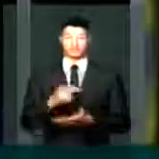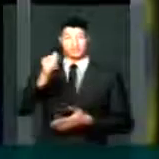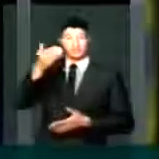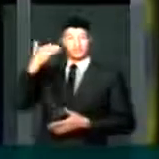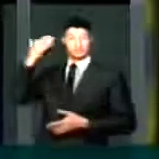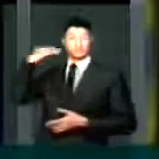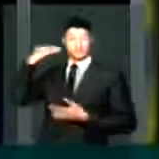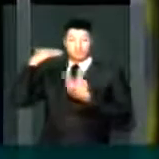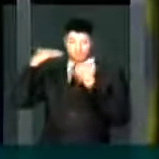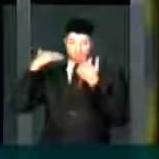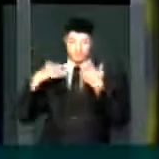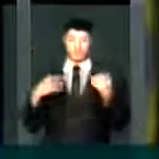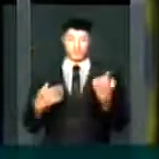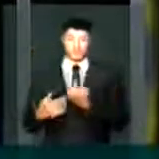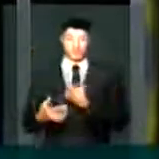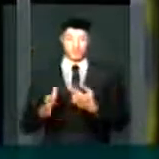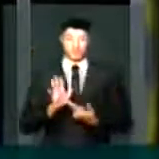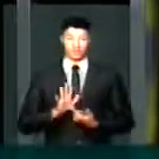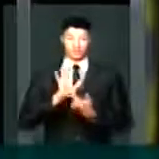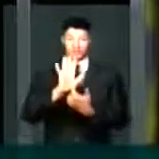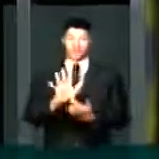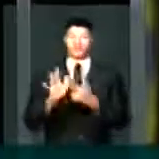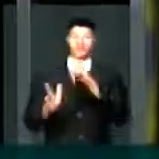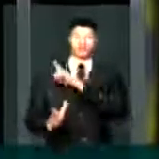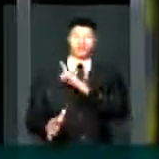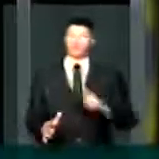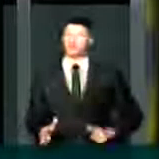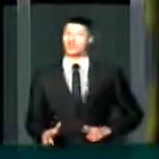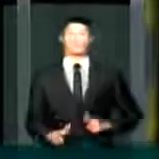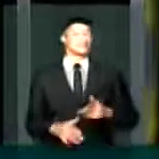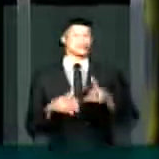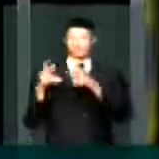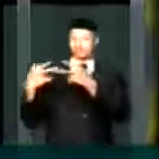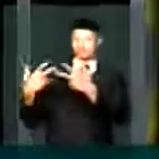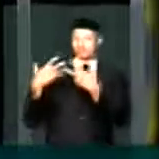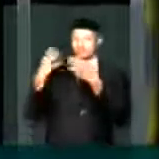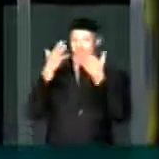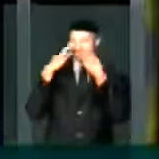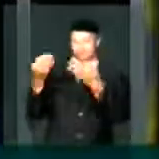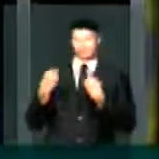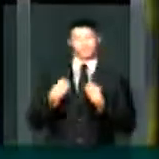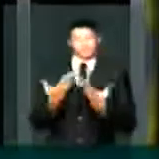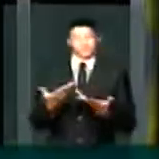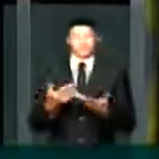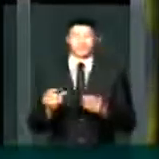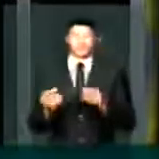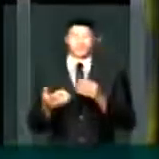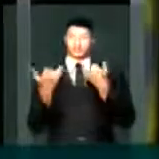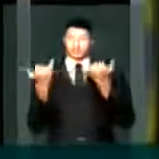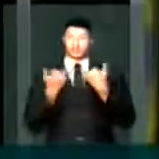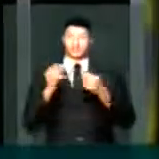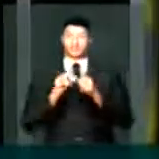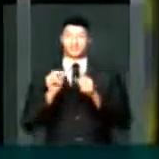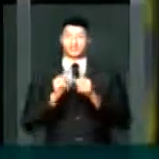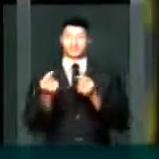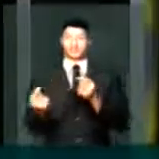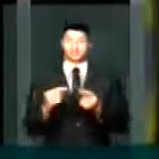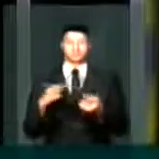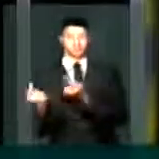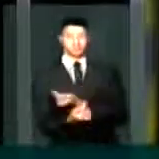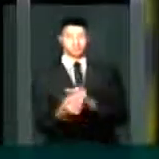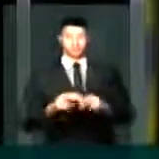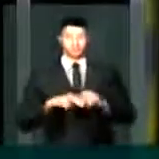passado nós apontamos e que o governo não nos deu ouvido, dizendo que fazíamos uma oposição